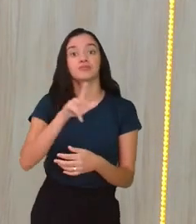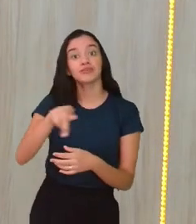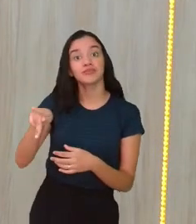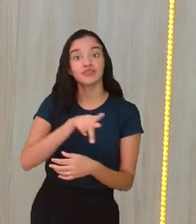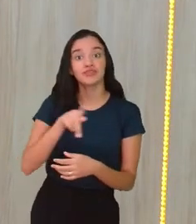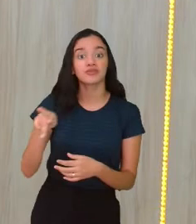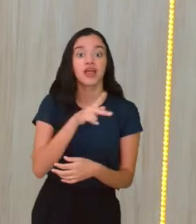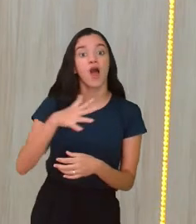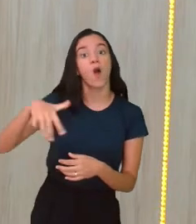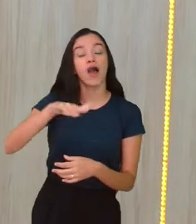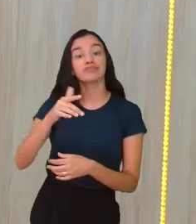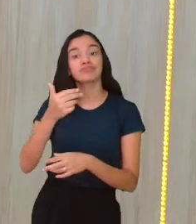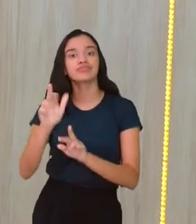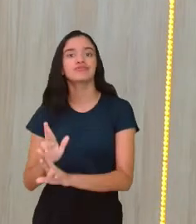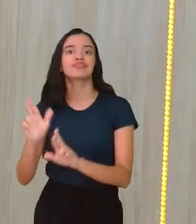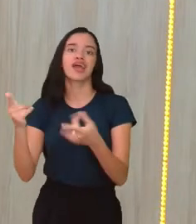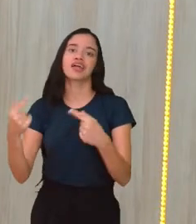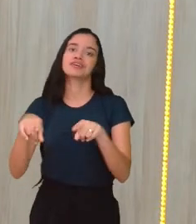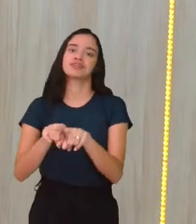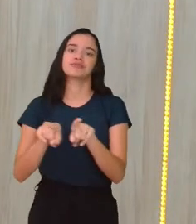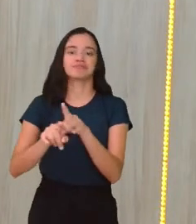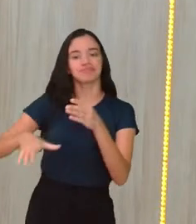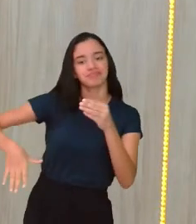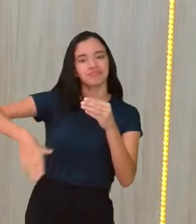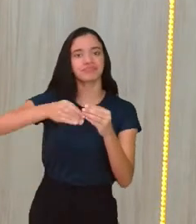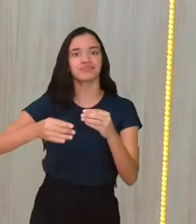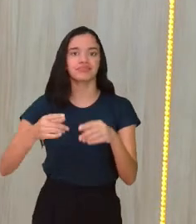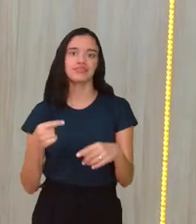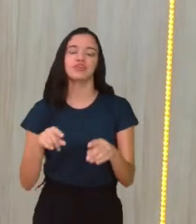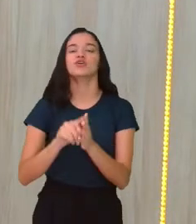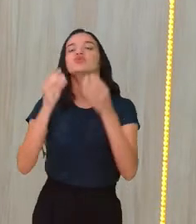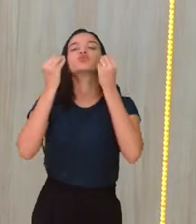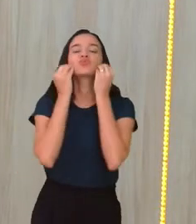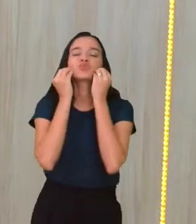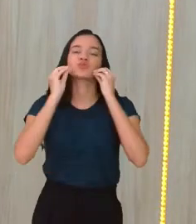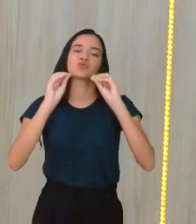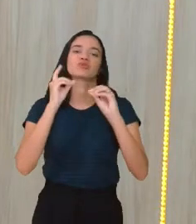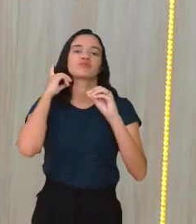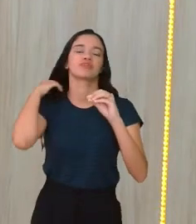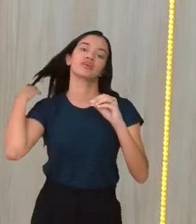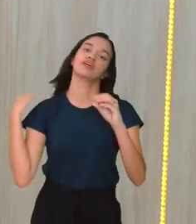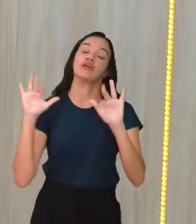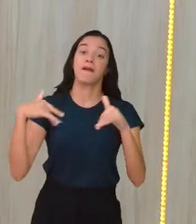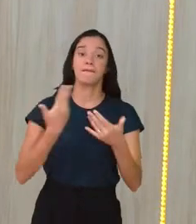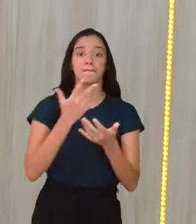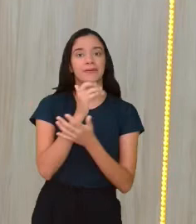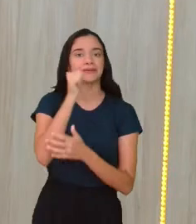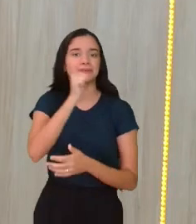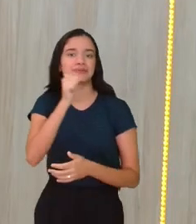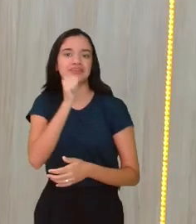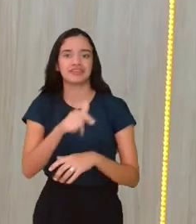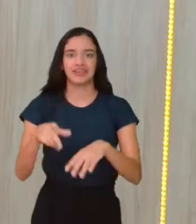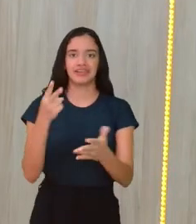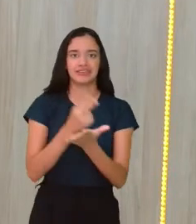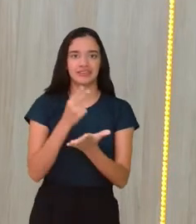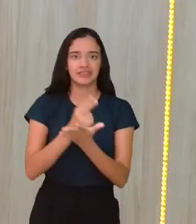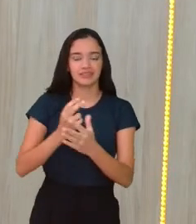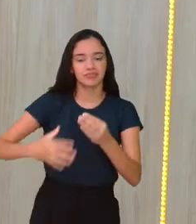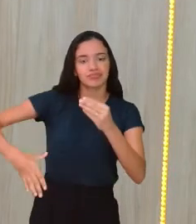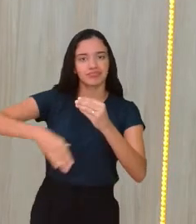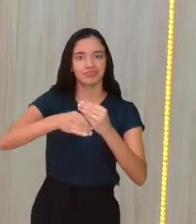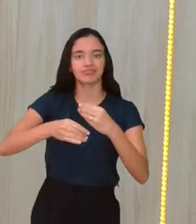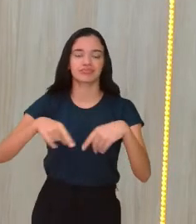áreas e que super colaboraram, né, inclusive um cheiro para as meninas que sempre contribuíram e